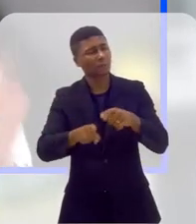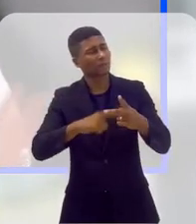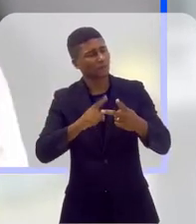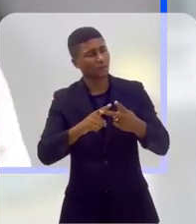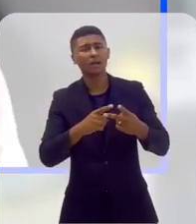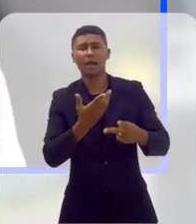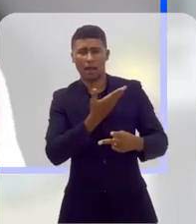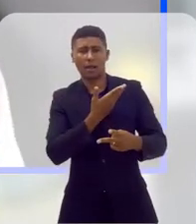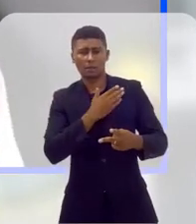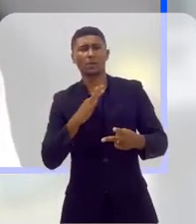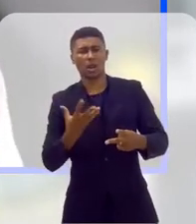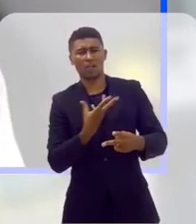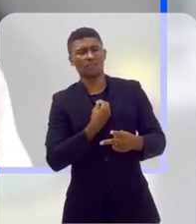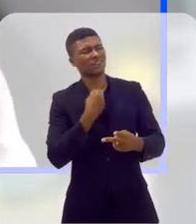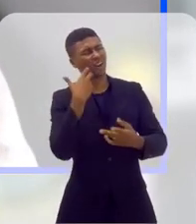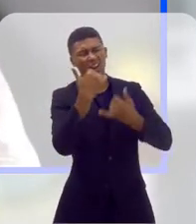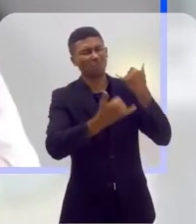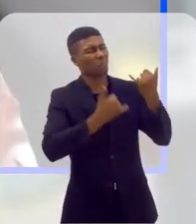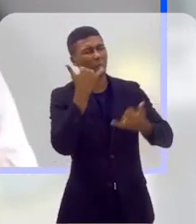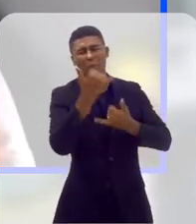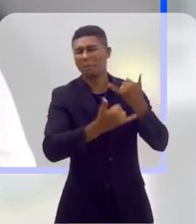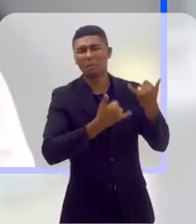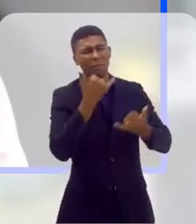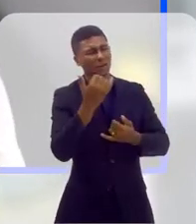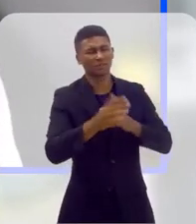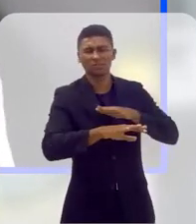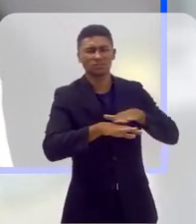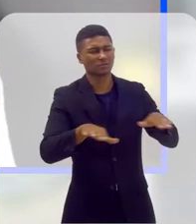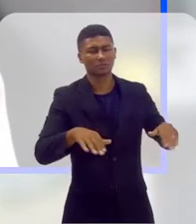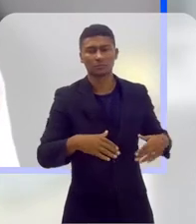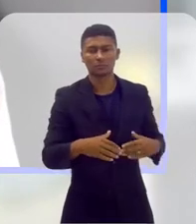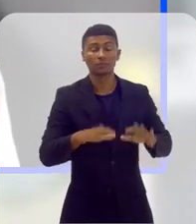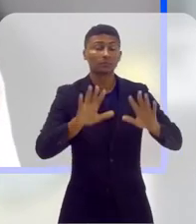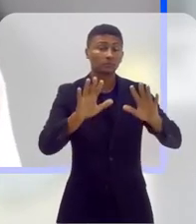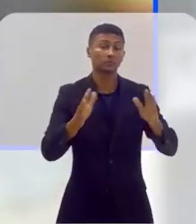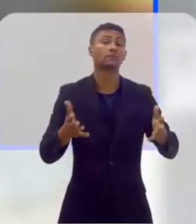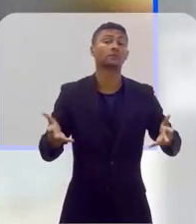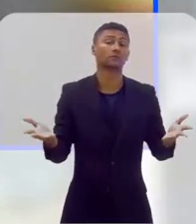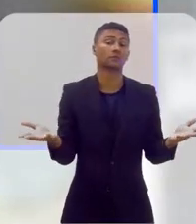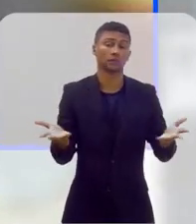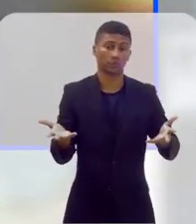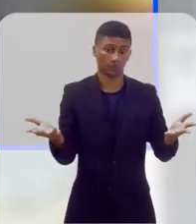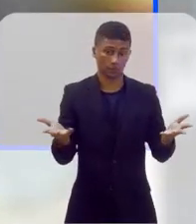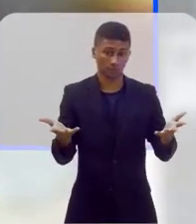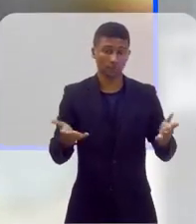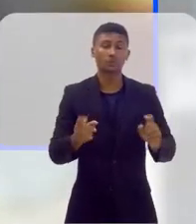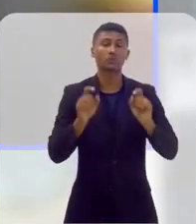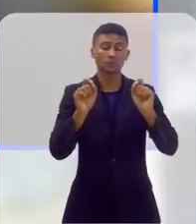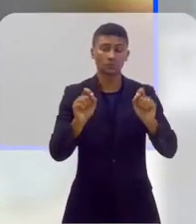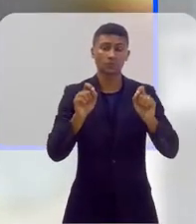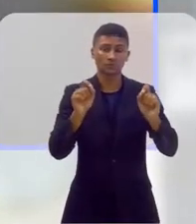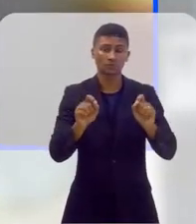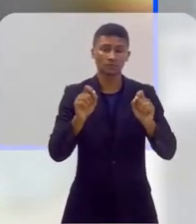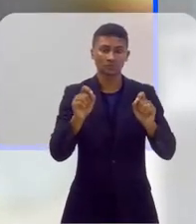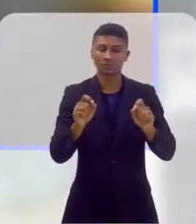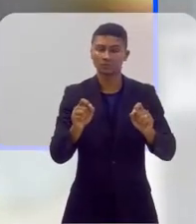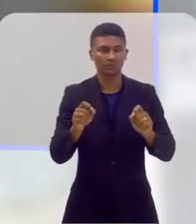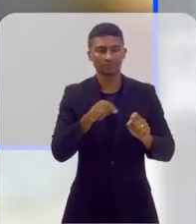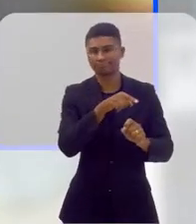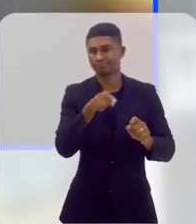e enfim, era só uma brincadeira, um jeito diferente de lidar. Hoje, isso já se caracteriza como uma